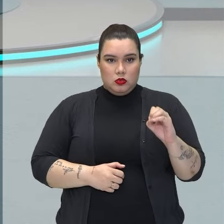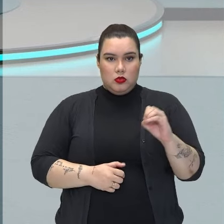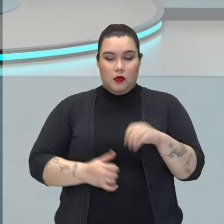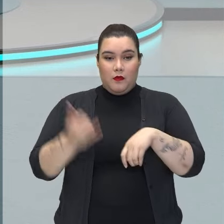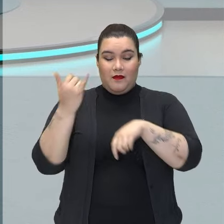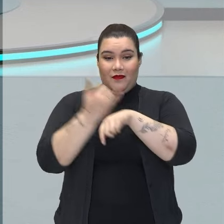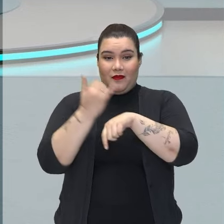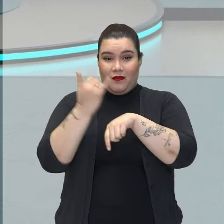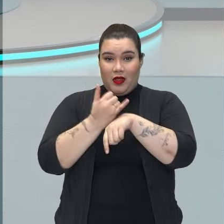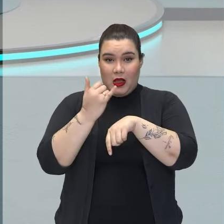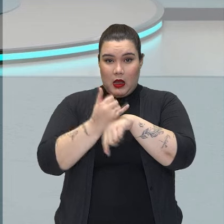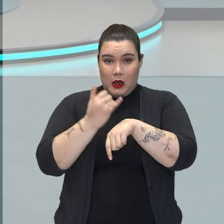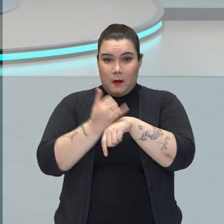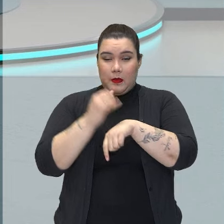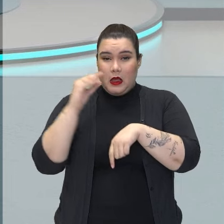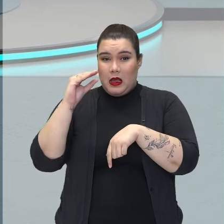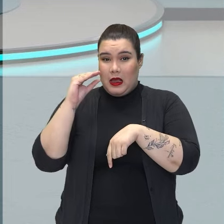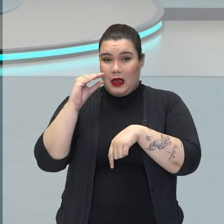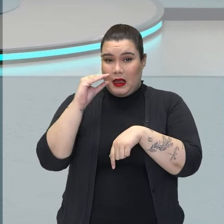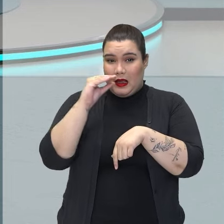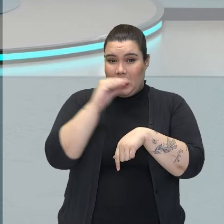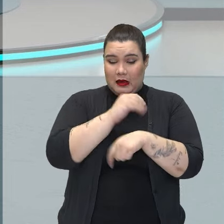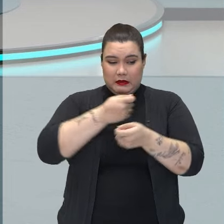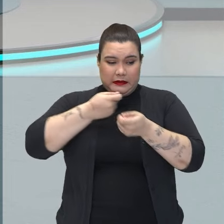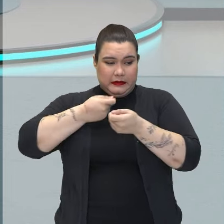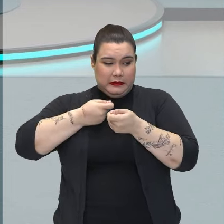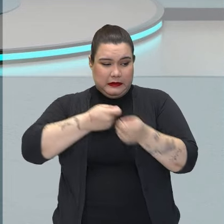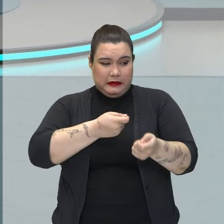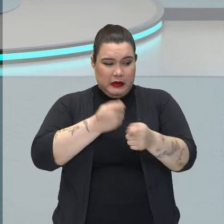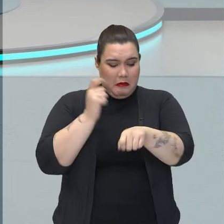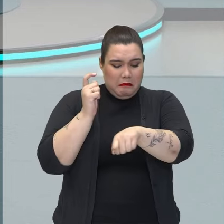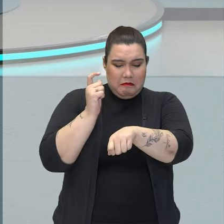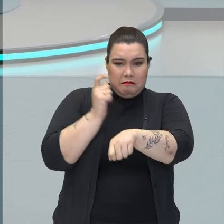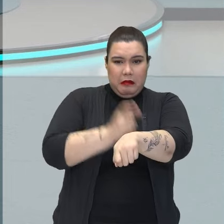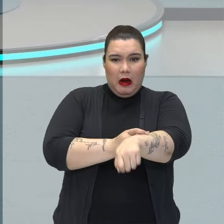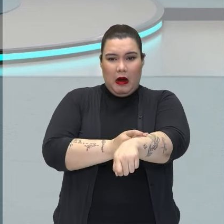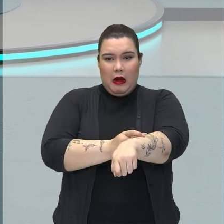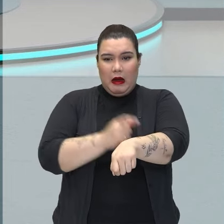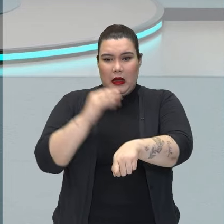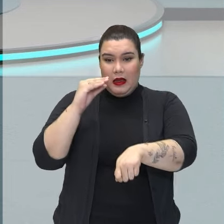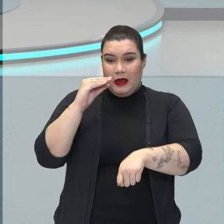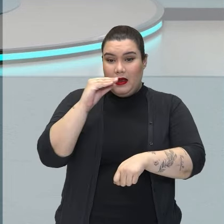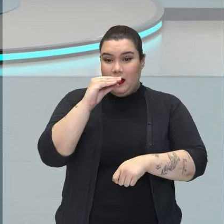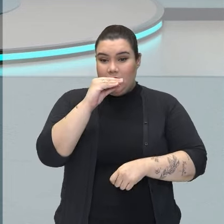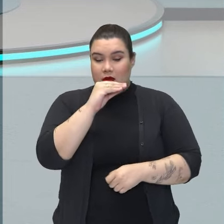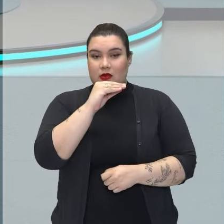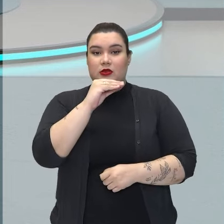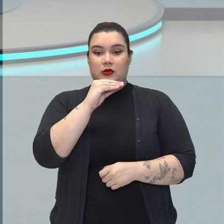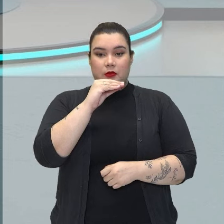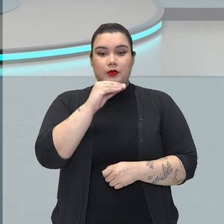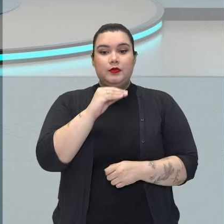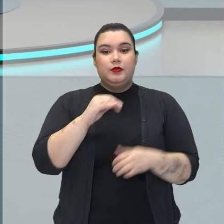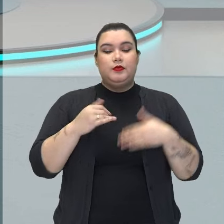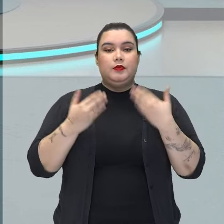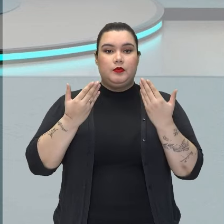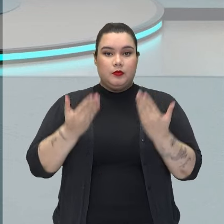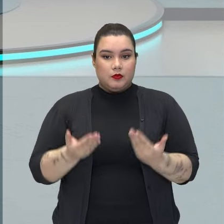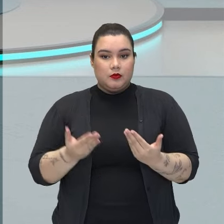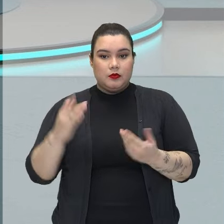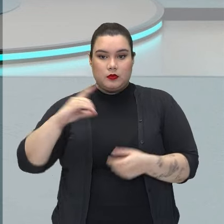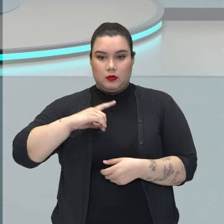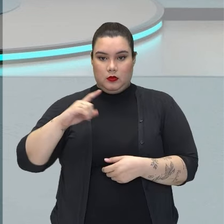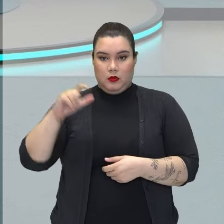marcar boi. Aquele ferro que deixa a marca do dono, aquele ferro quente. E aí, num momento, com